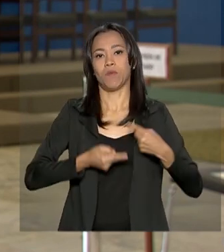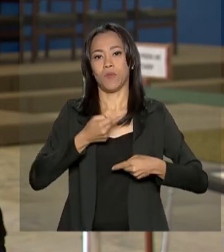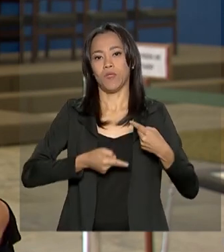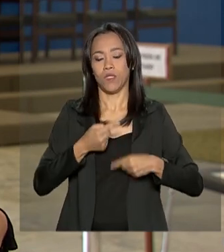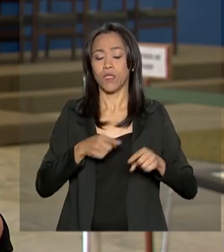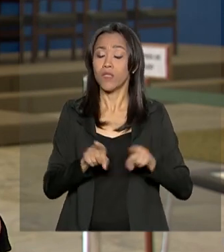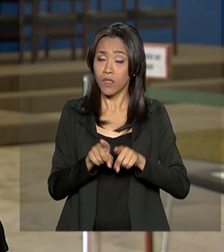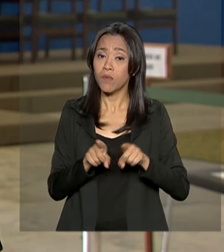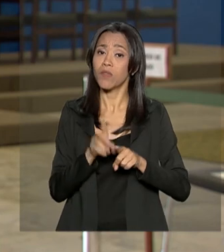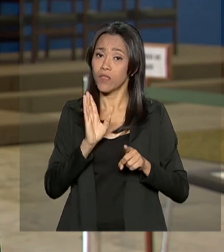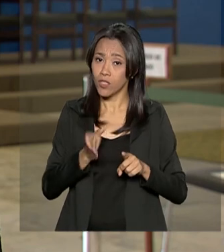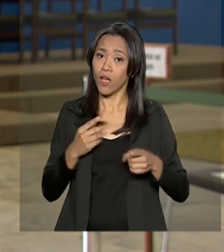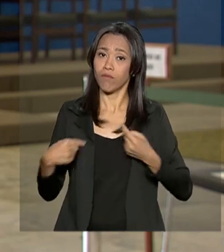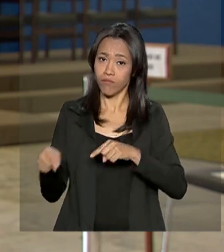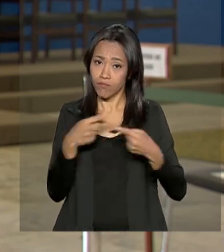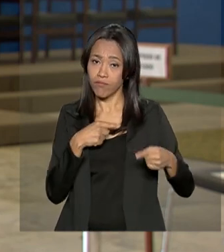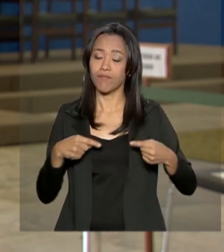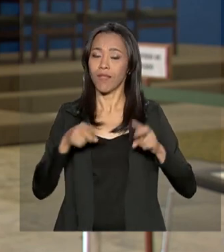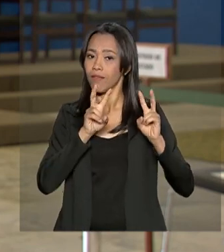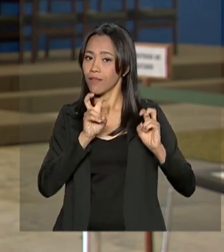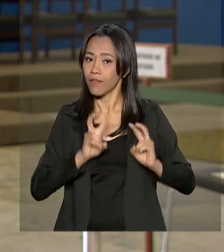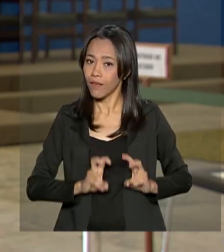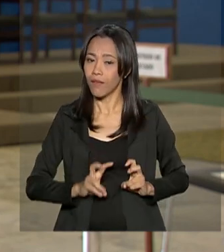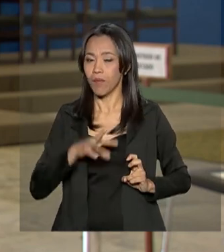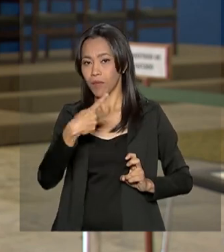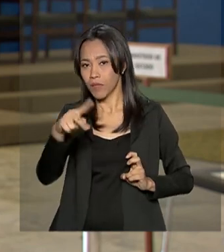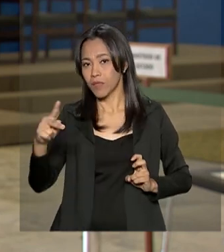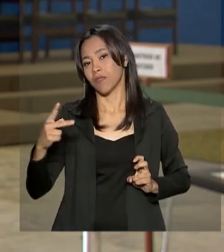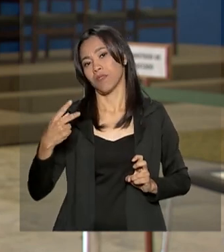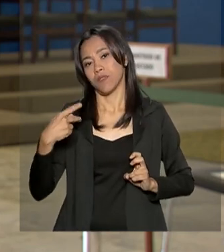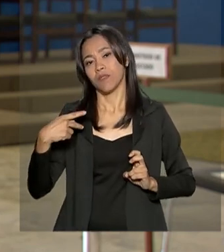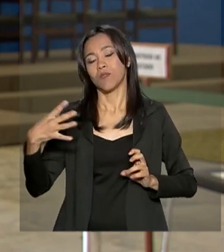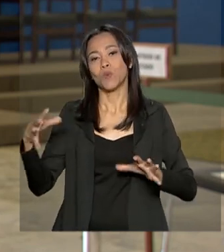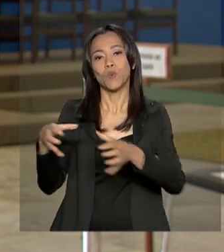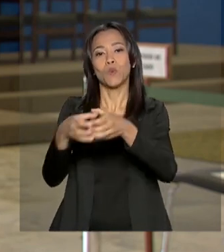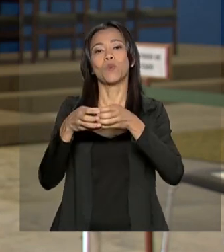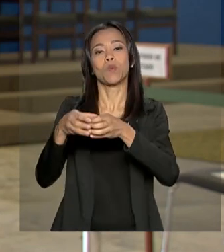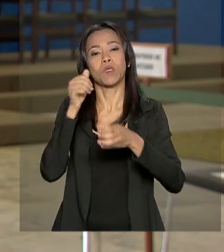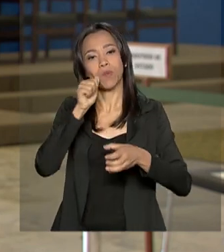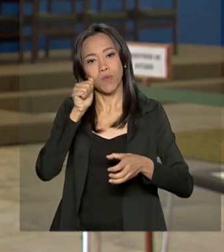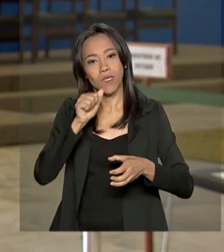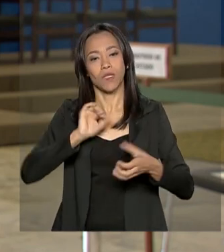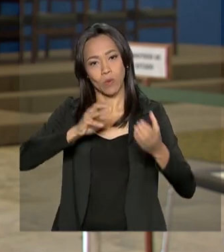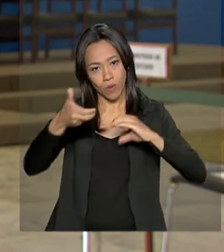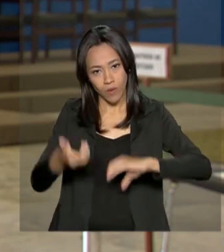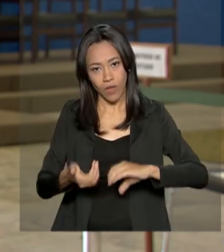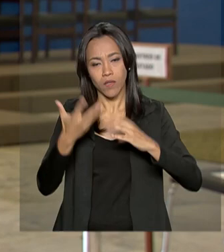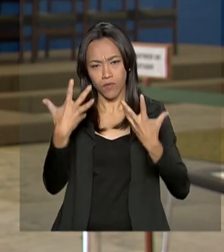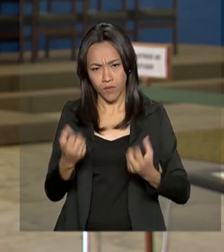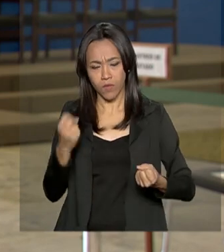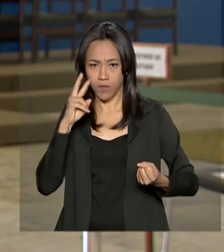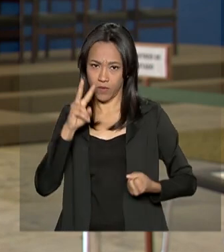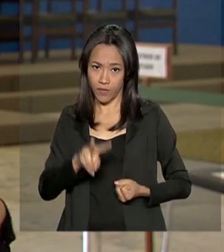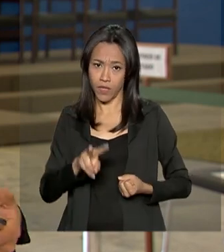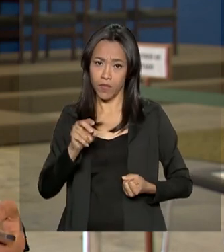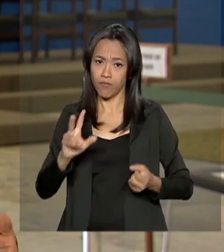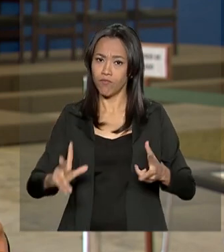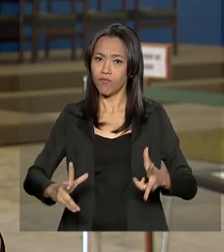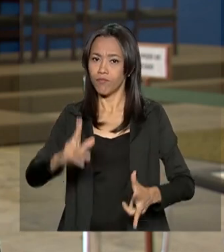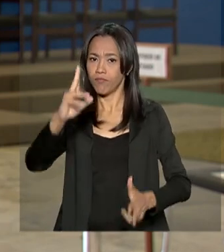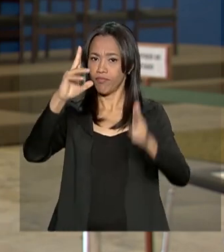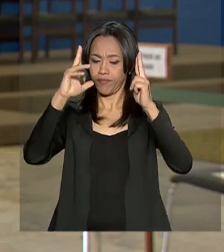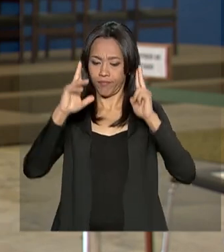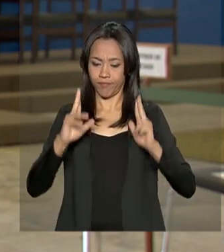foi debatido aí pautas das bancadas femininas no Congresso. Vamos ouvir agora um trecho do que o presidente